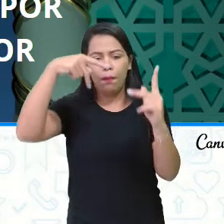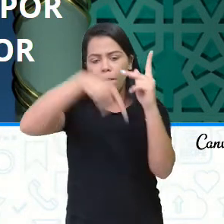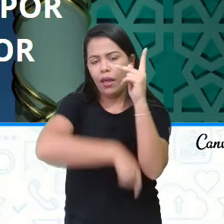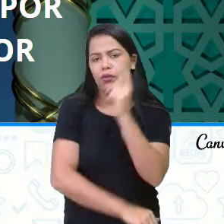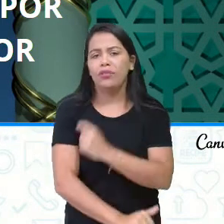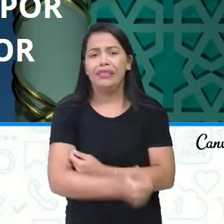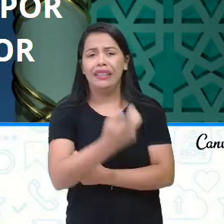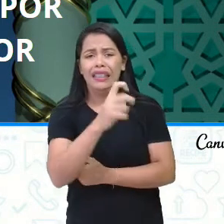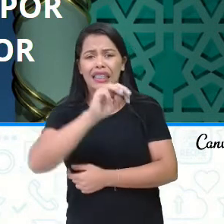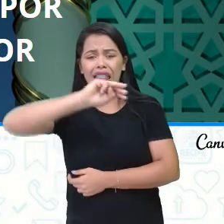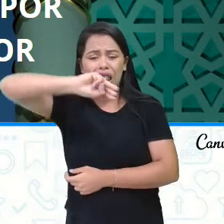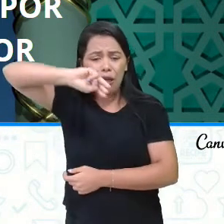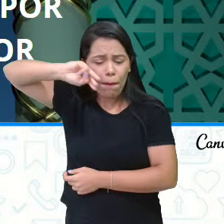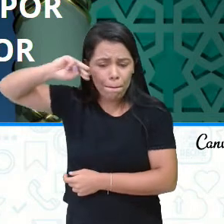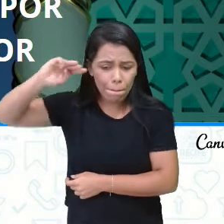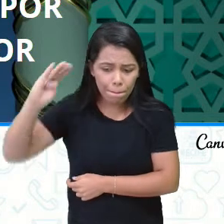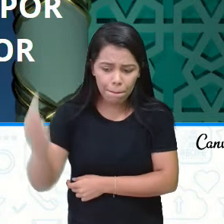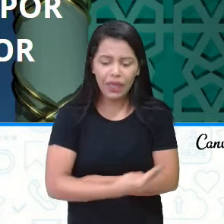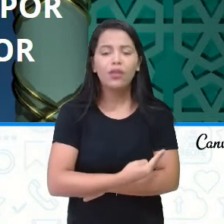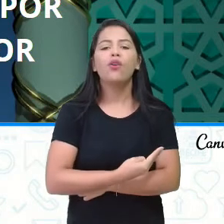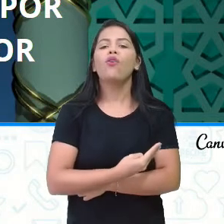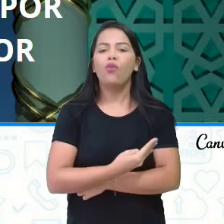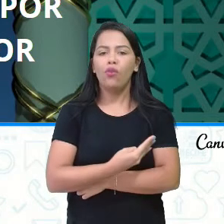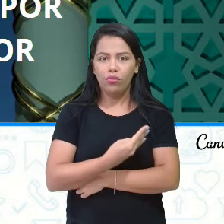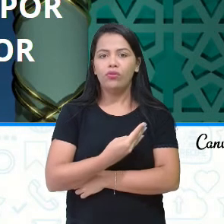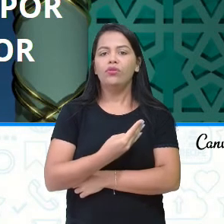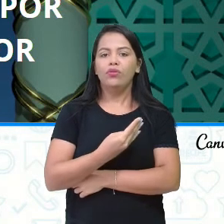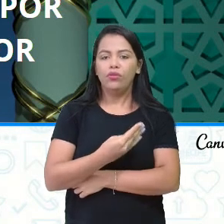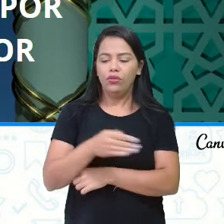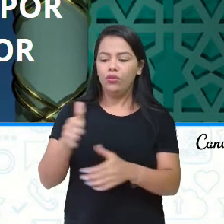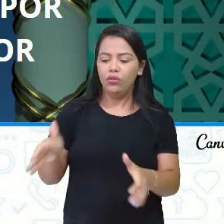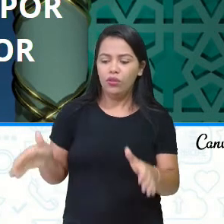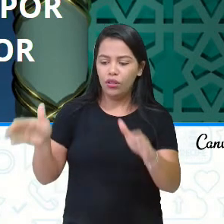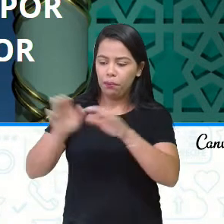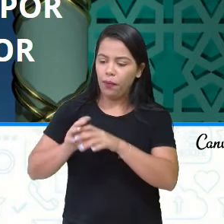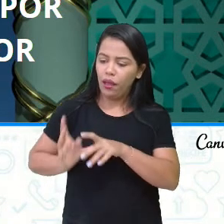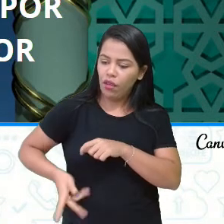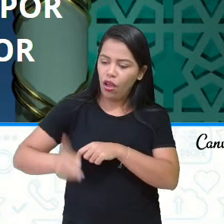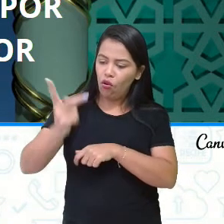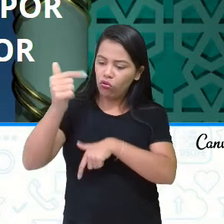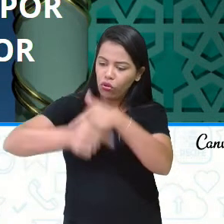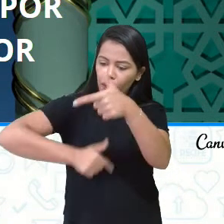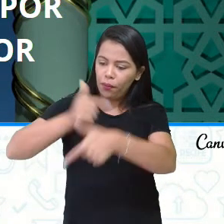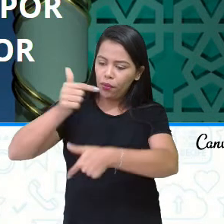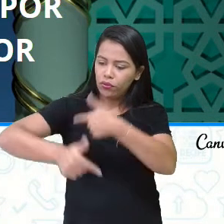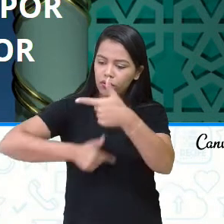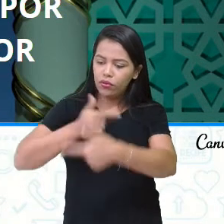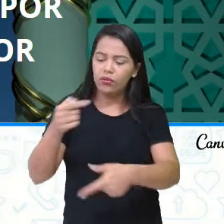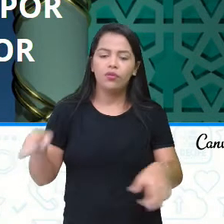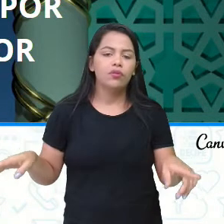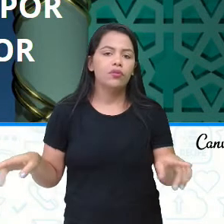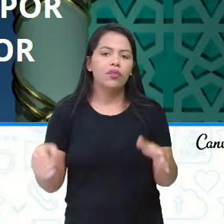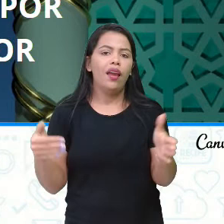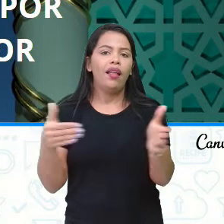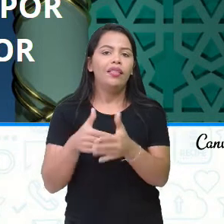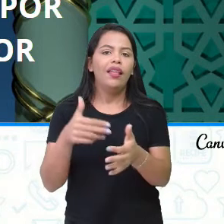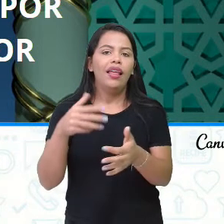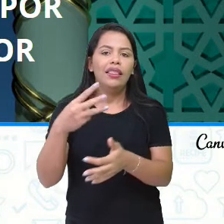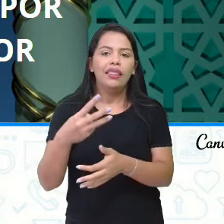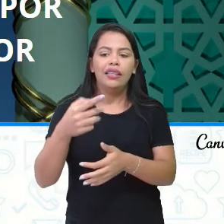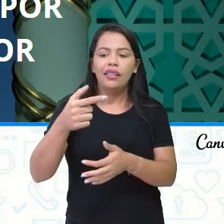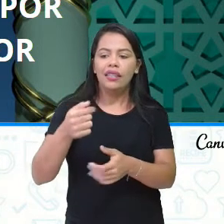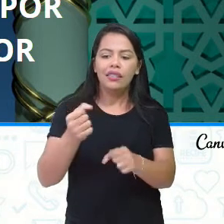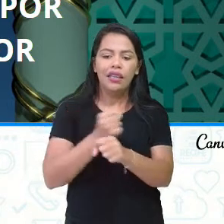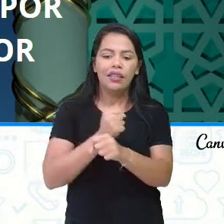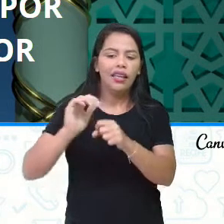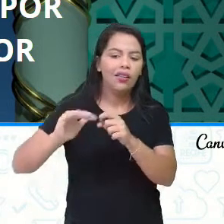15 bilhões de barris, deverá permitir a continuação da produção nos níveis atuais por mais de 37 anos. É a